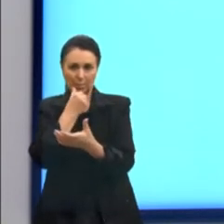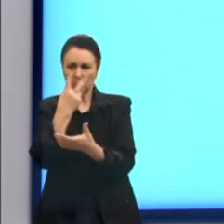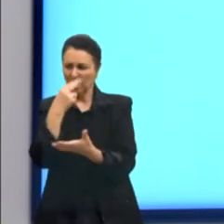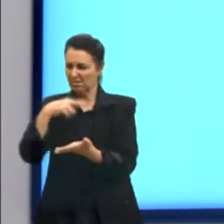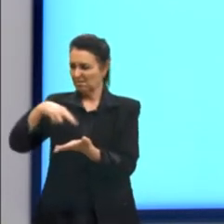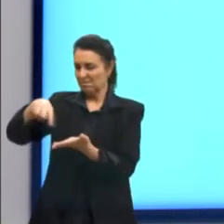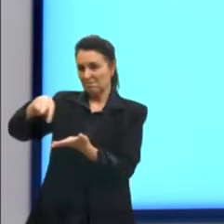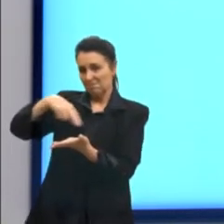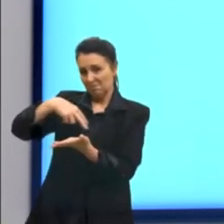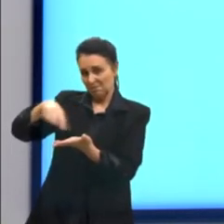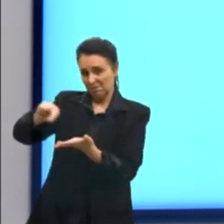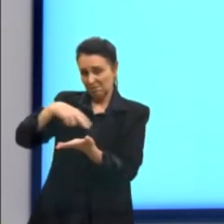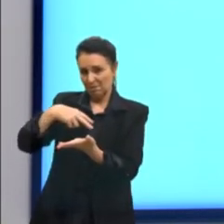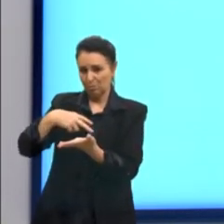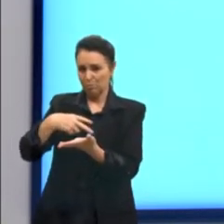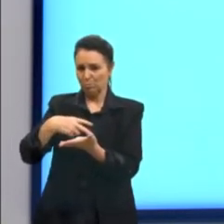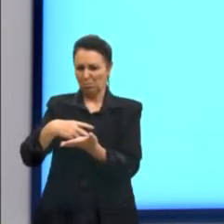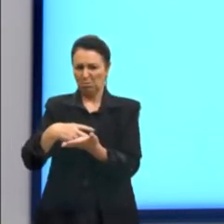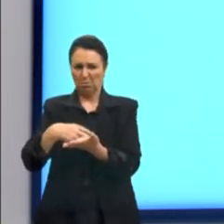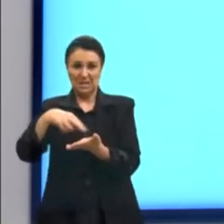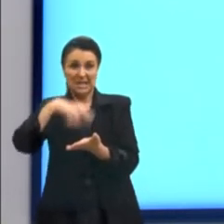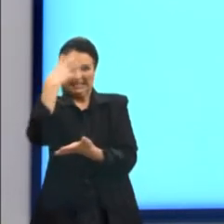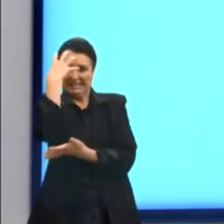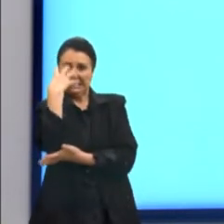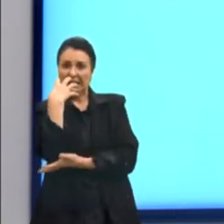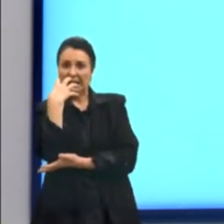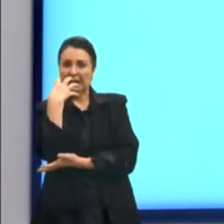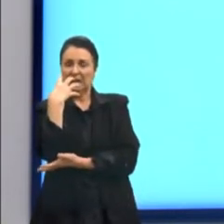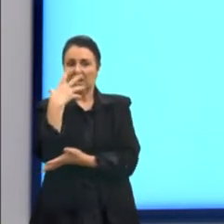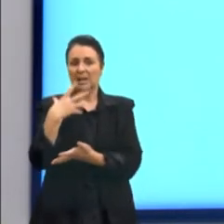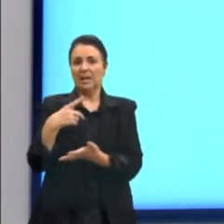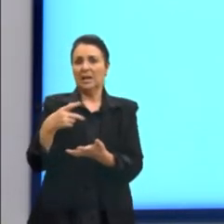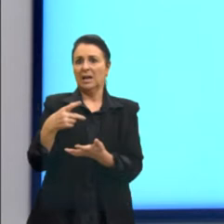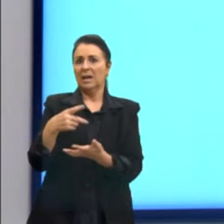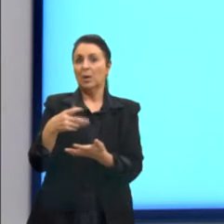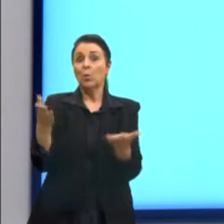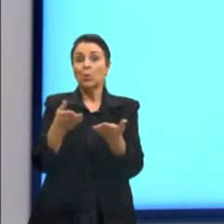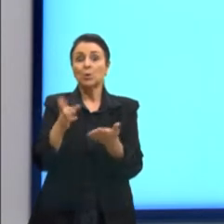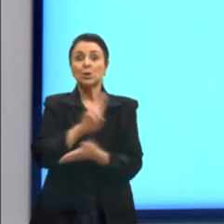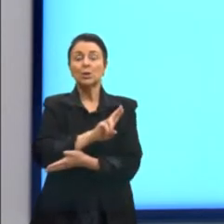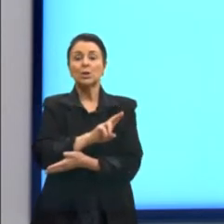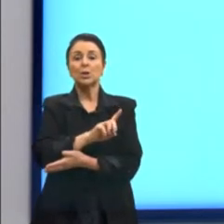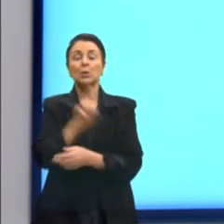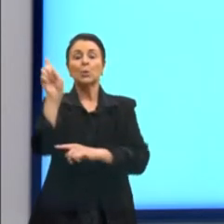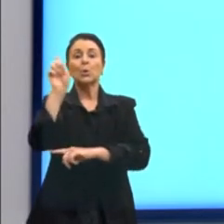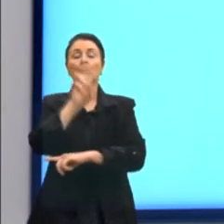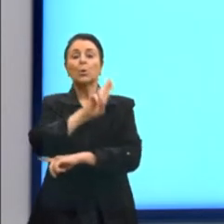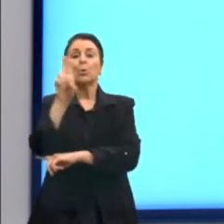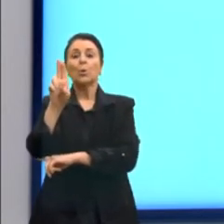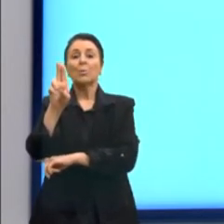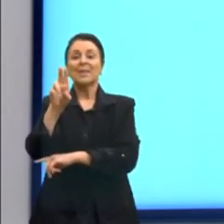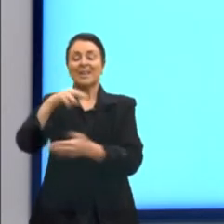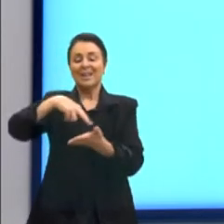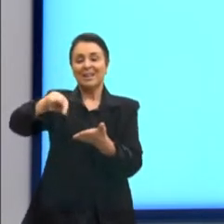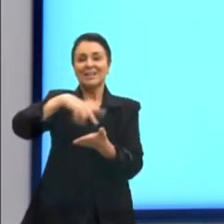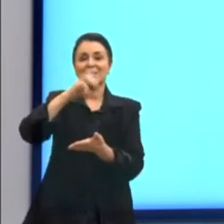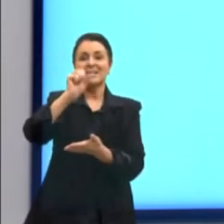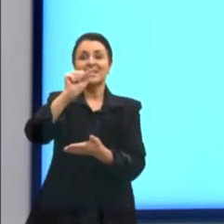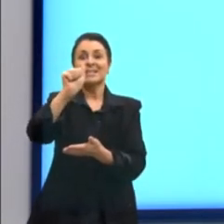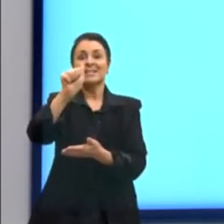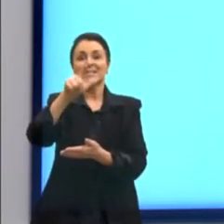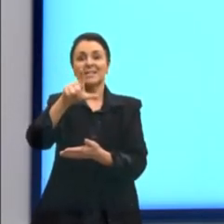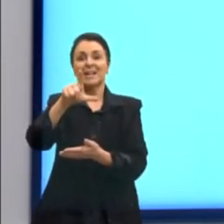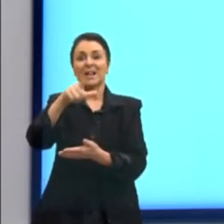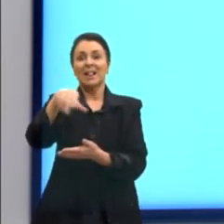danças mais sérias, o que a gente chama hoje de dança de salão, que eles dançam juntos. A gente